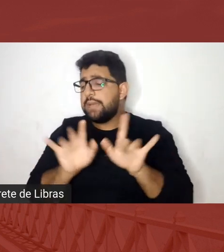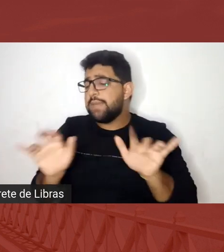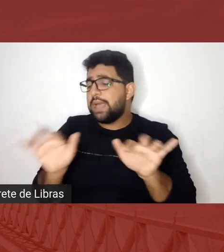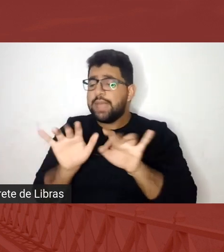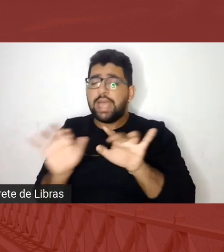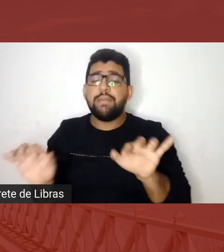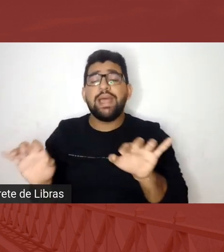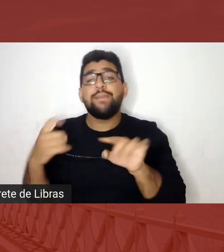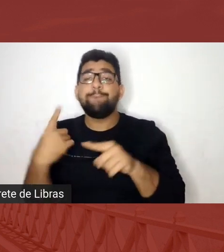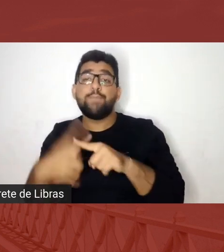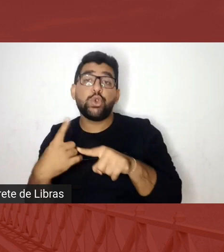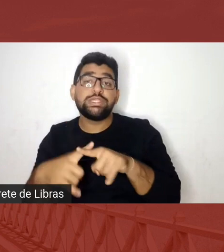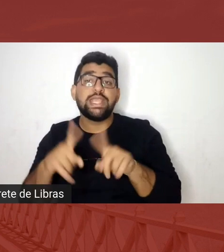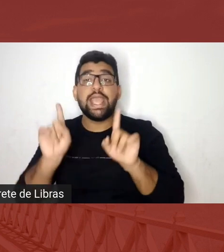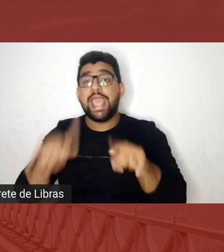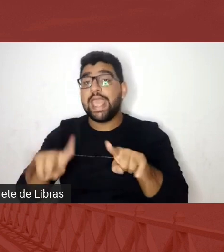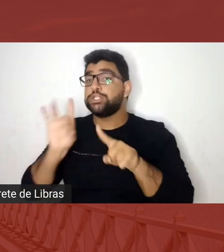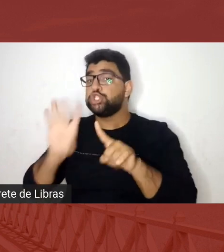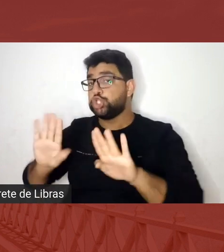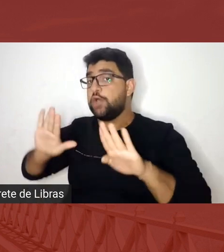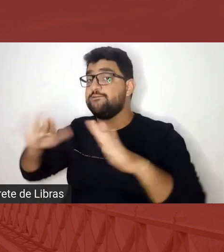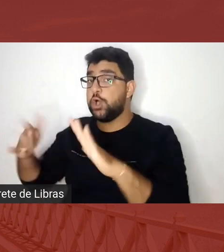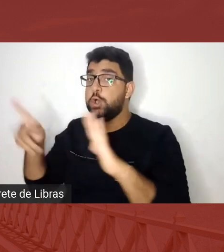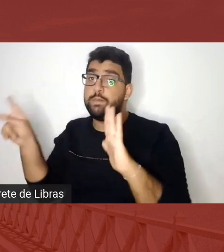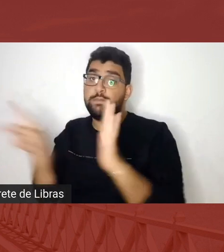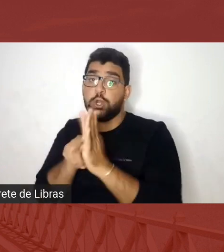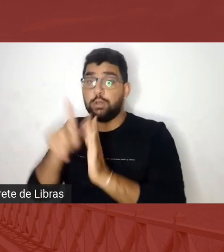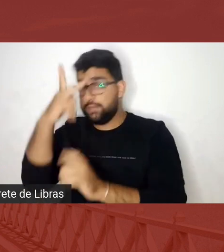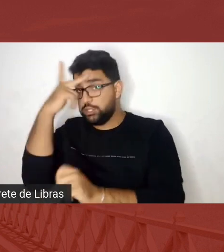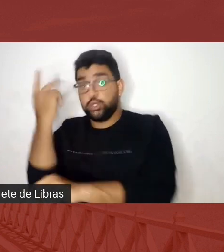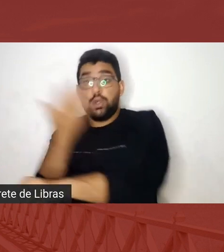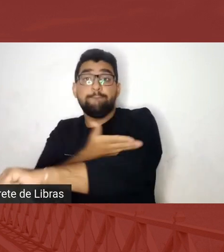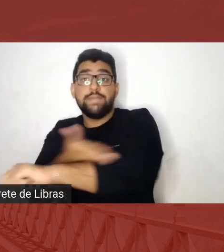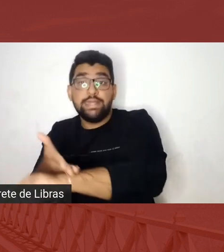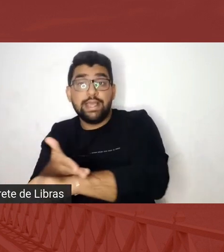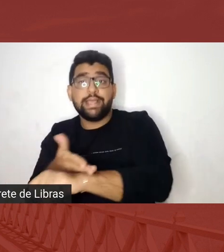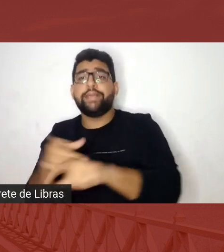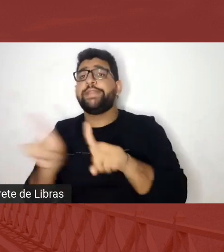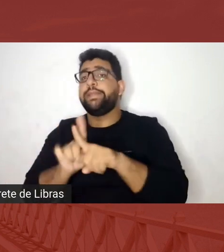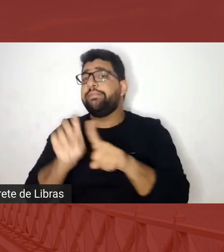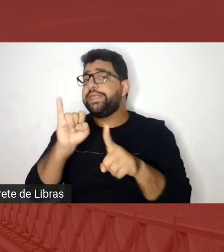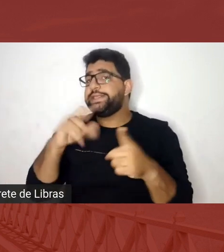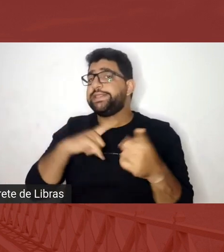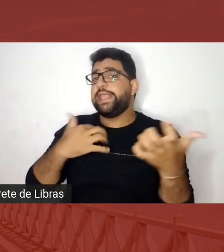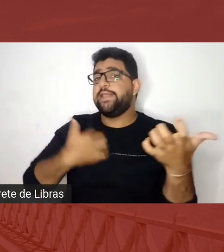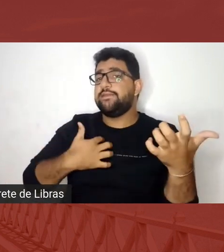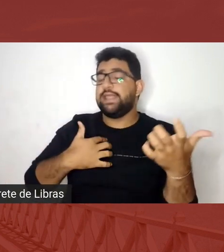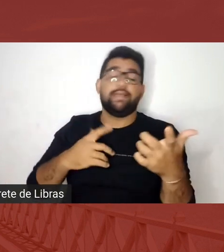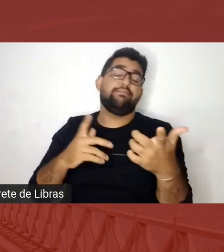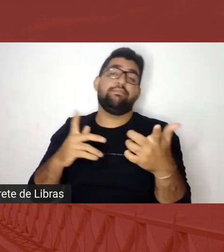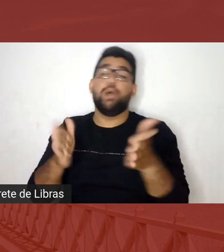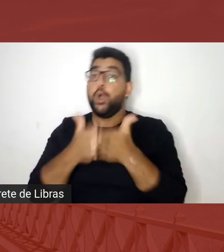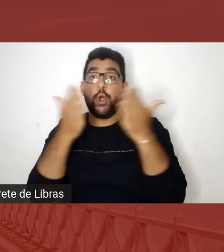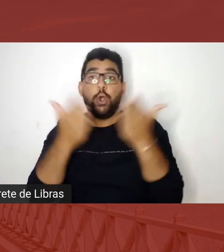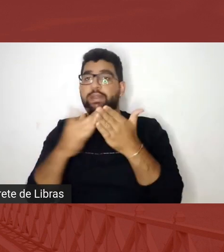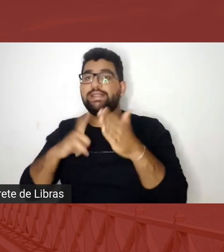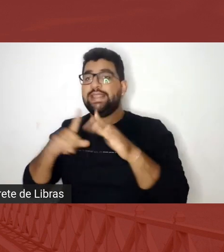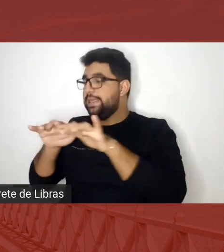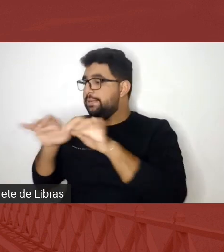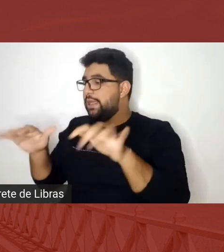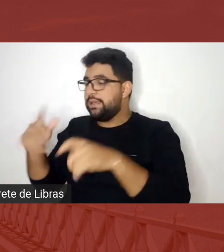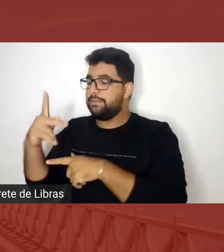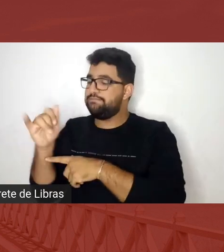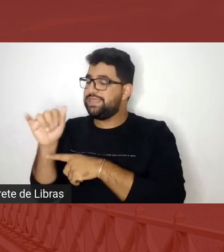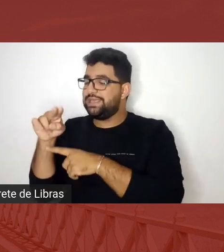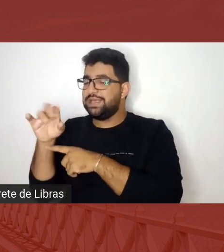era só o branco, sem contar como ter um violão, ter um piano, e aí os